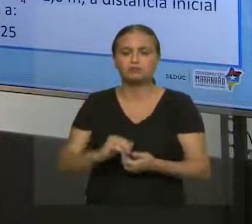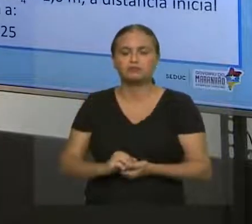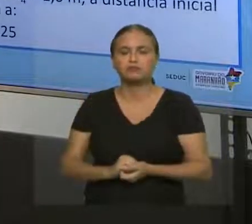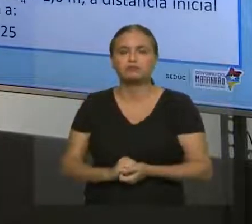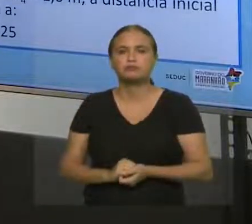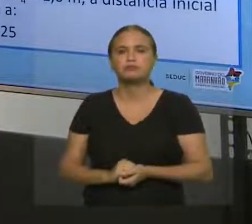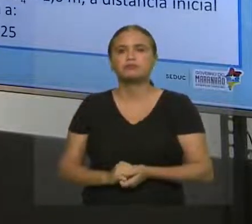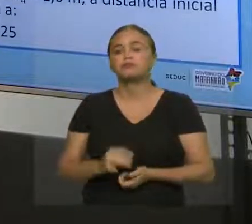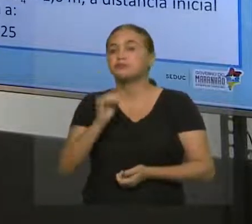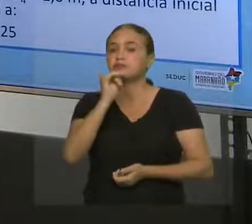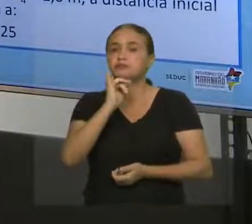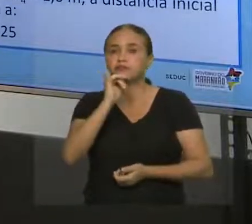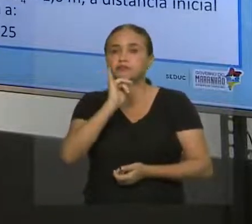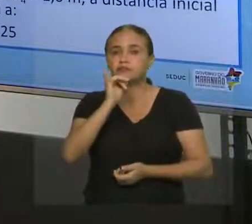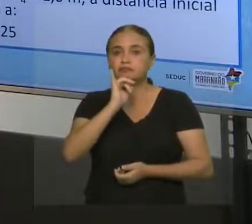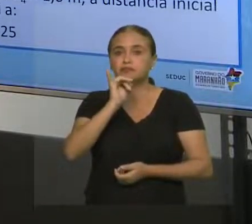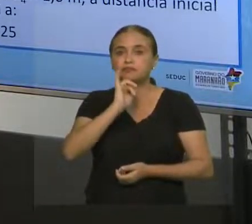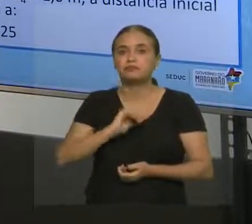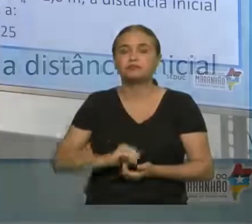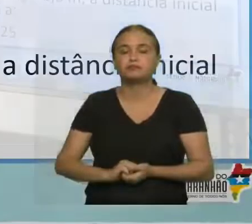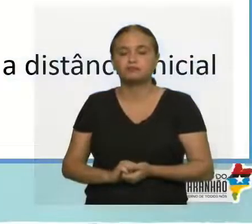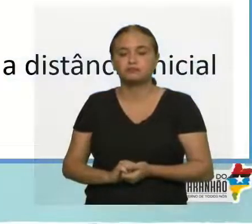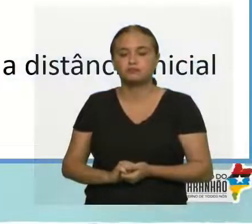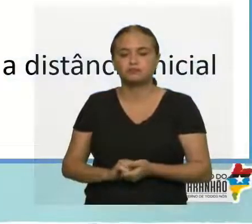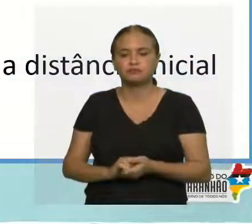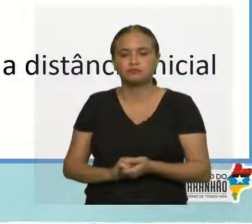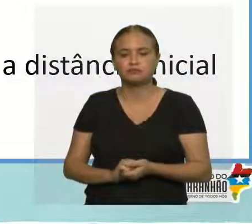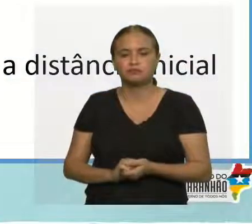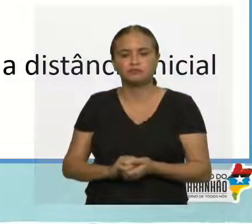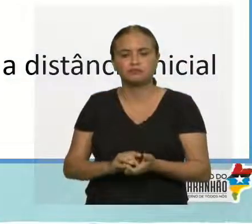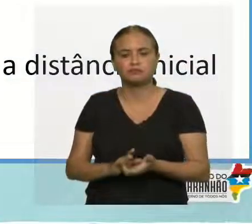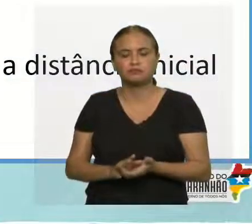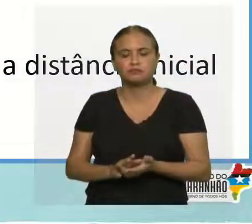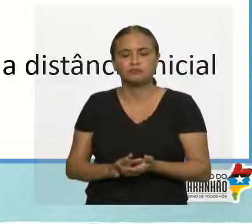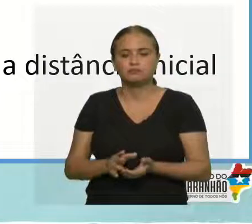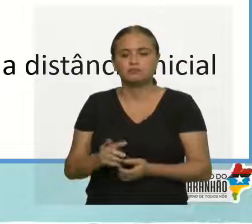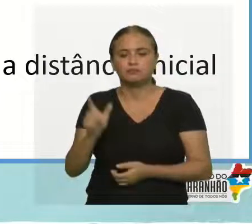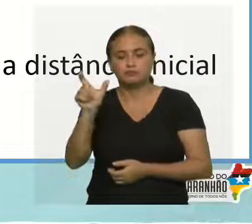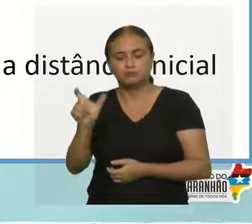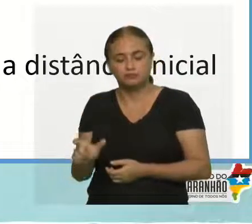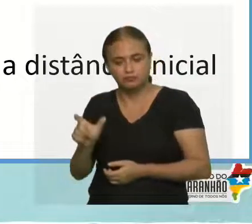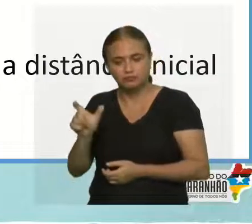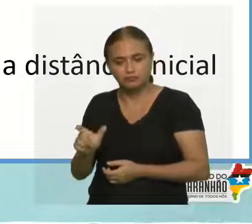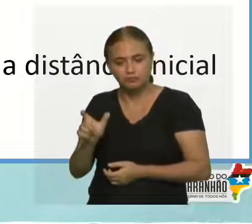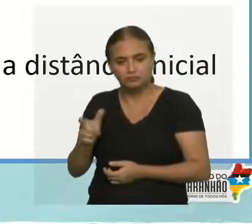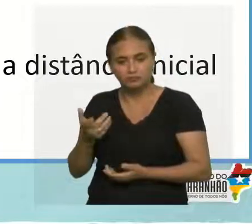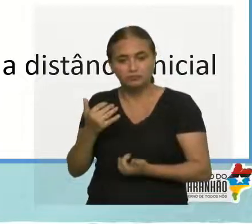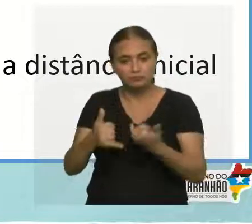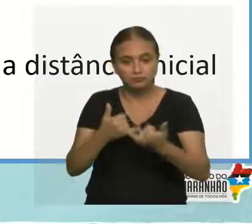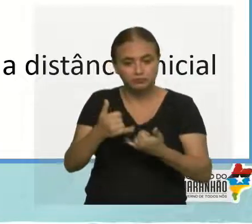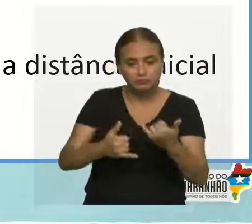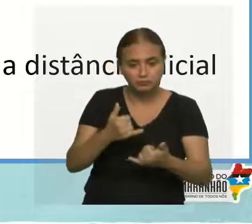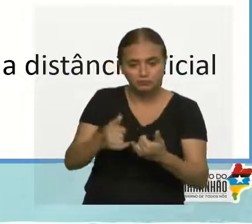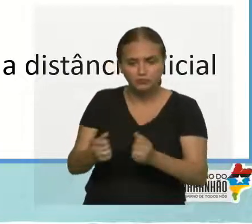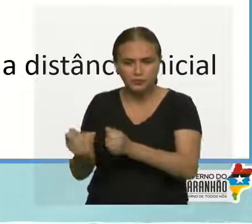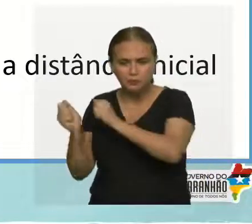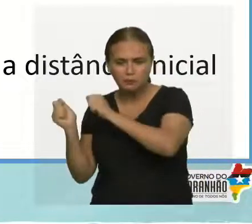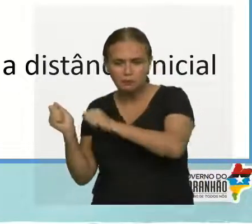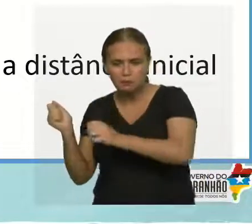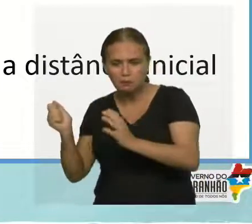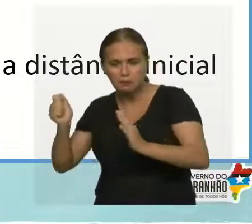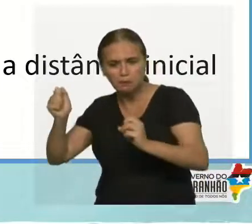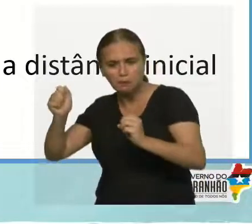Então, por exemplo, eu tenho aqui um jogador de golfe necessita de quatro tacadas para colocar a bola no buraco.